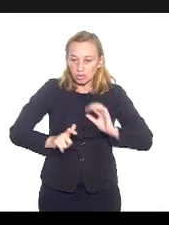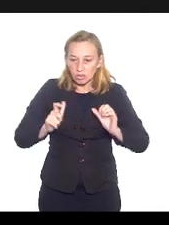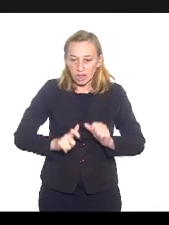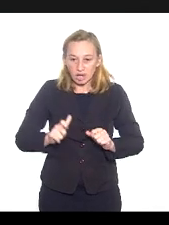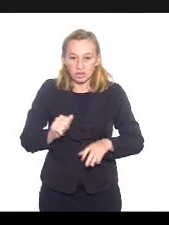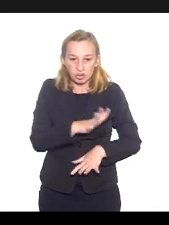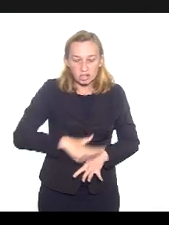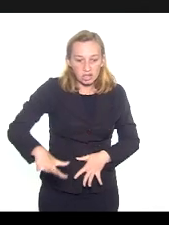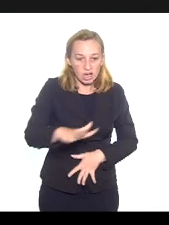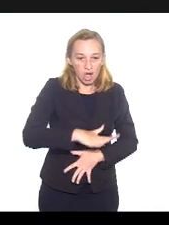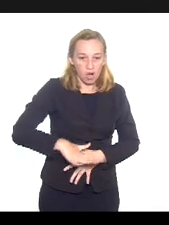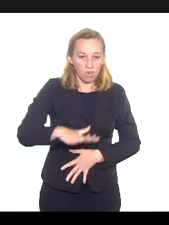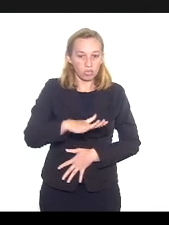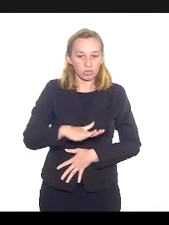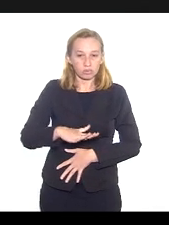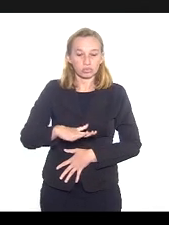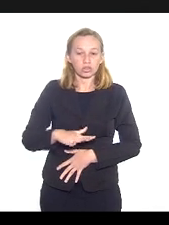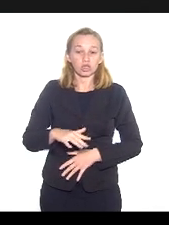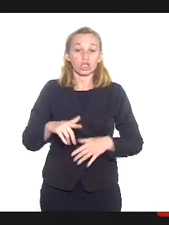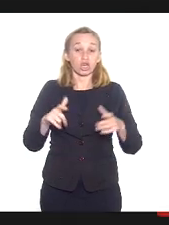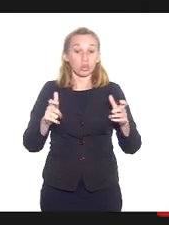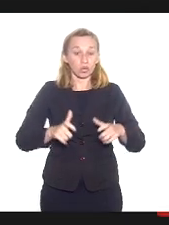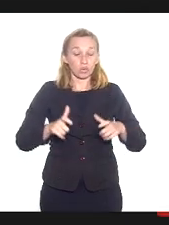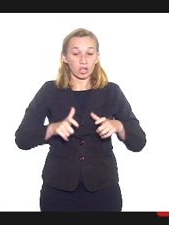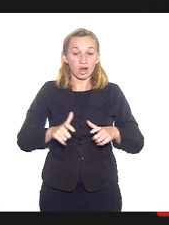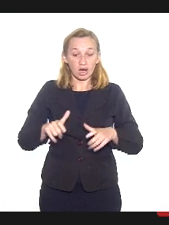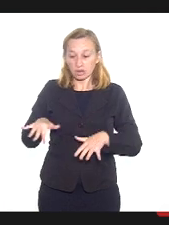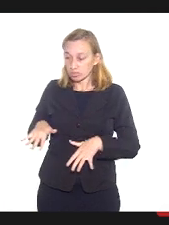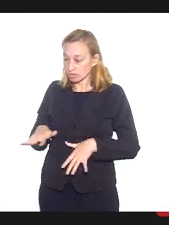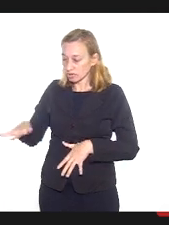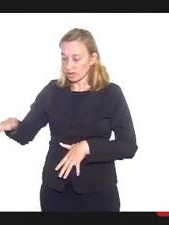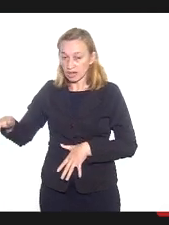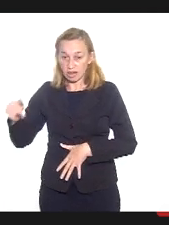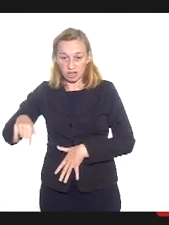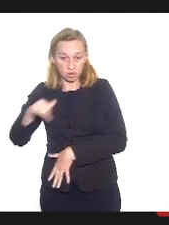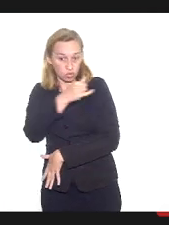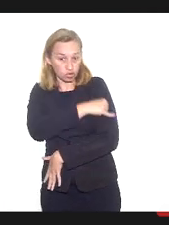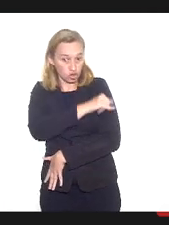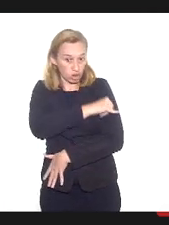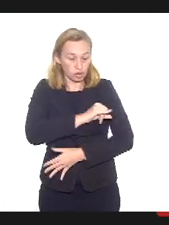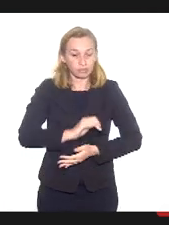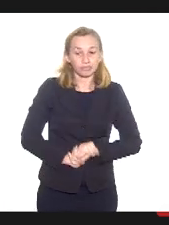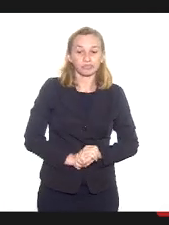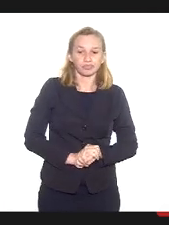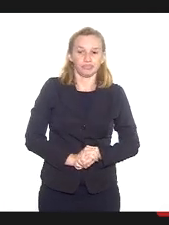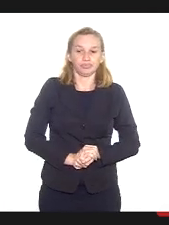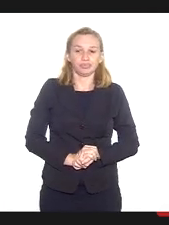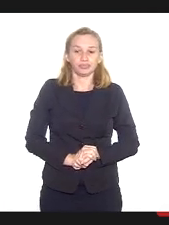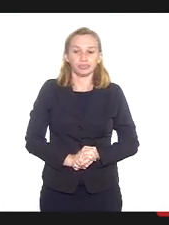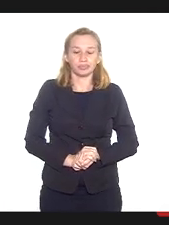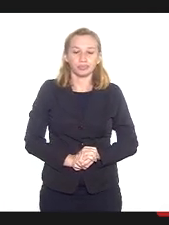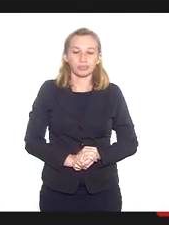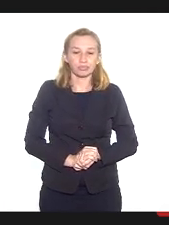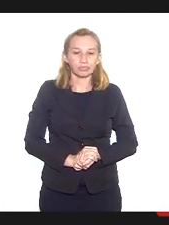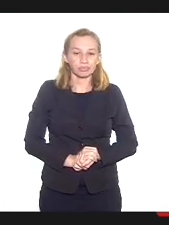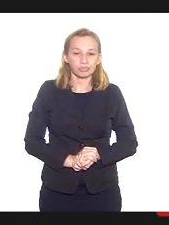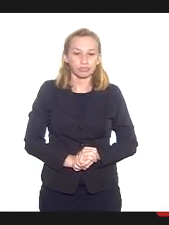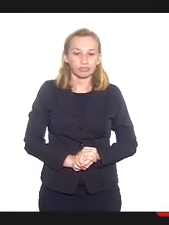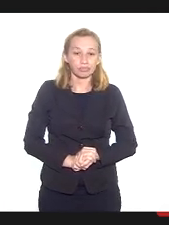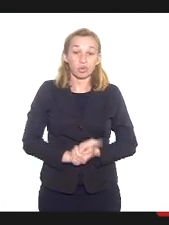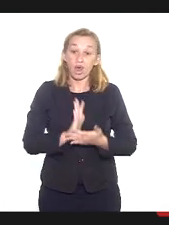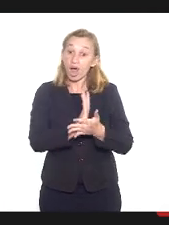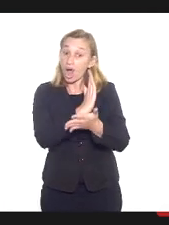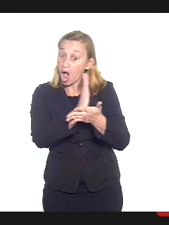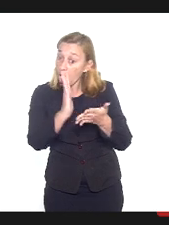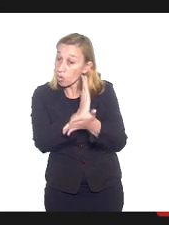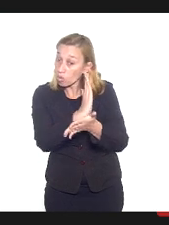urbano em comunidades aqui do Rio de Janeiro em que certos